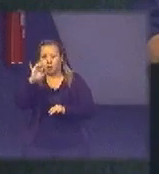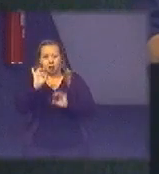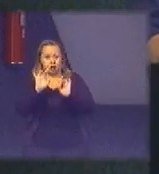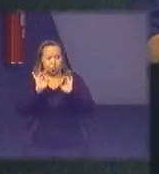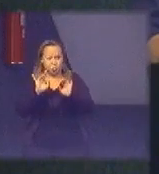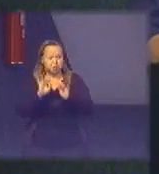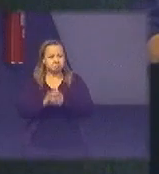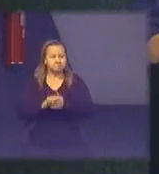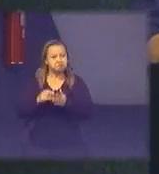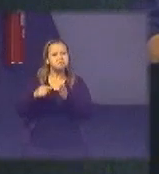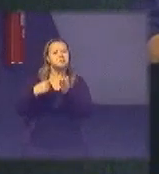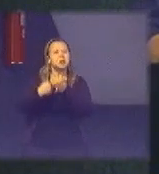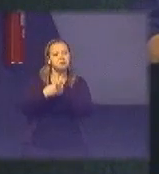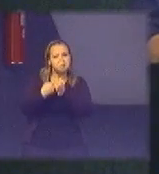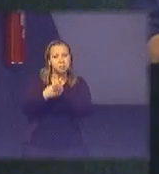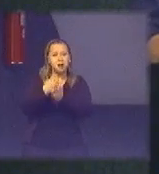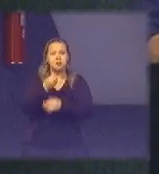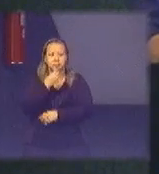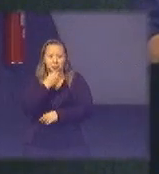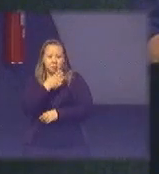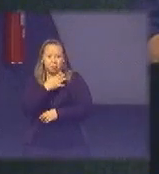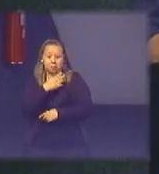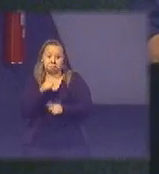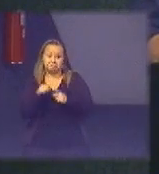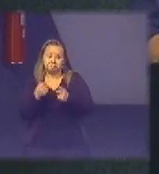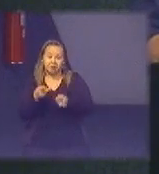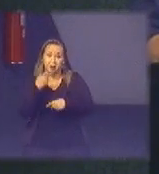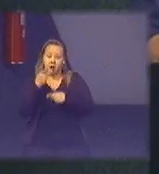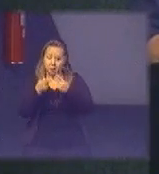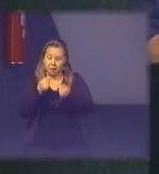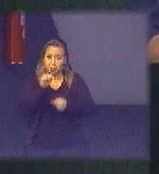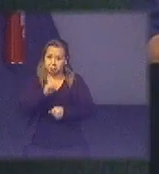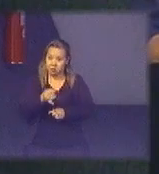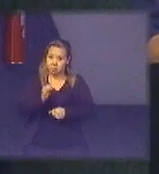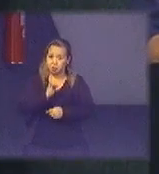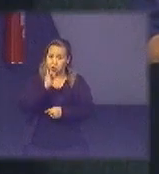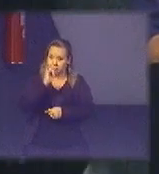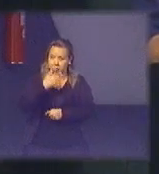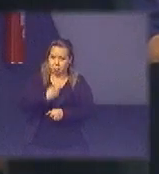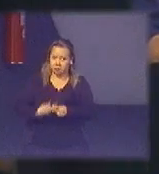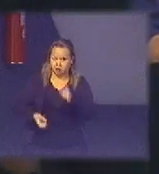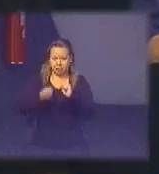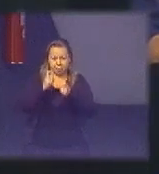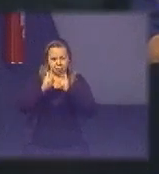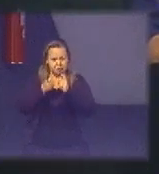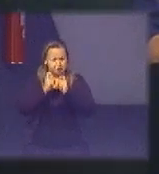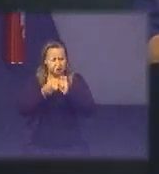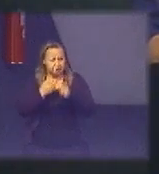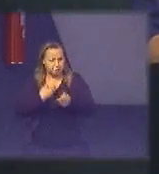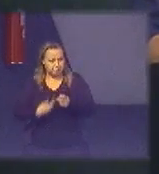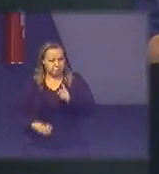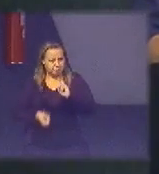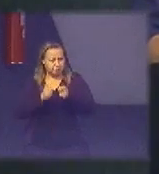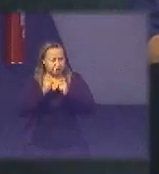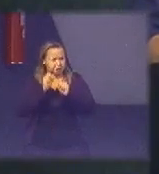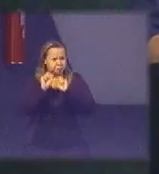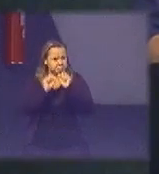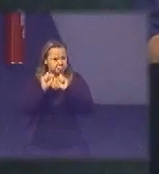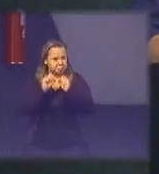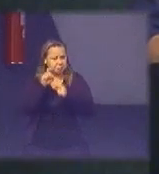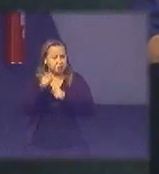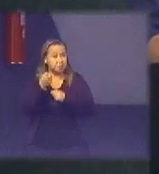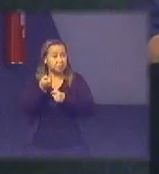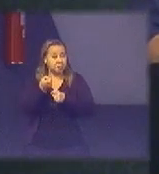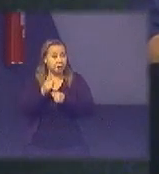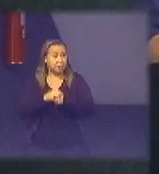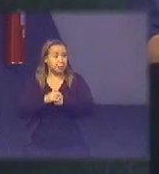pergunta eu achei boa e eu acho que se aplica muito aqui porque se eu fico falando assim governança pública governança pública é uma entidade folclórica tipo